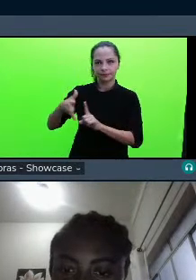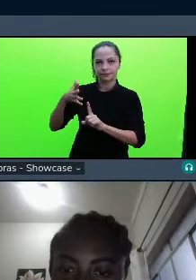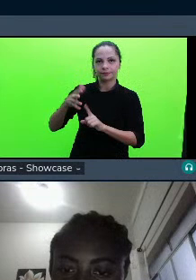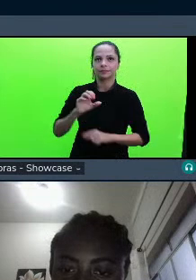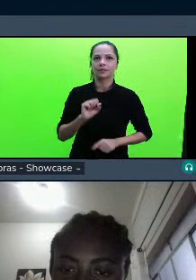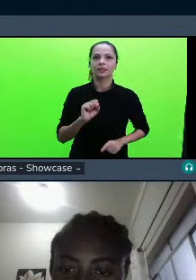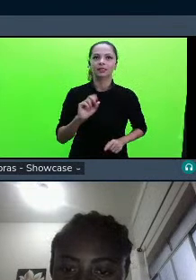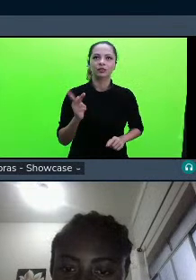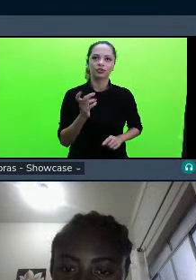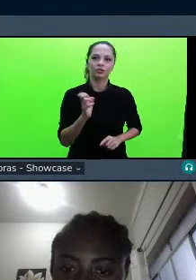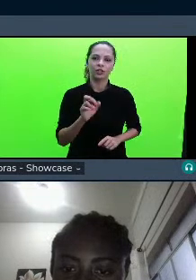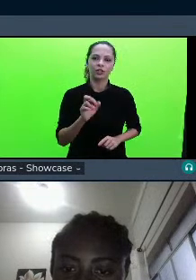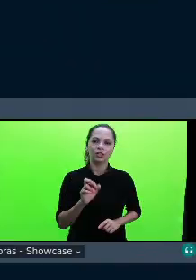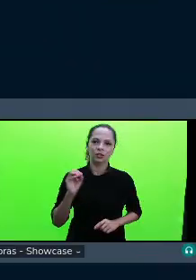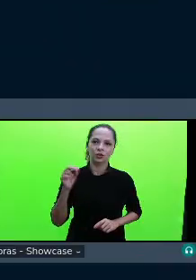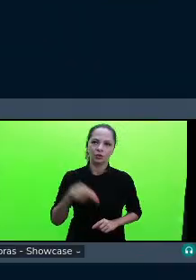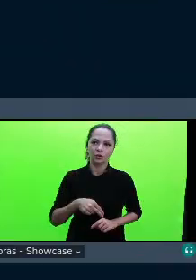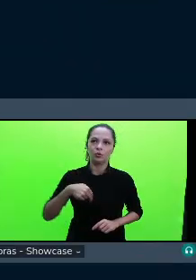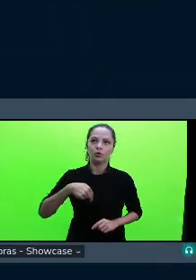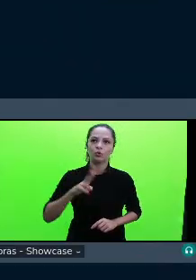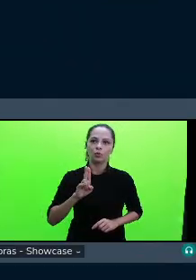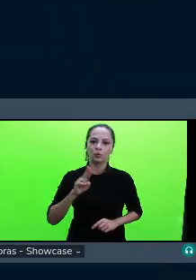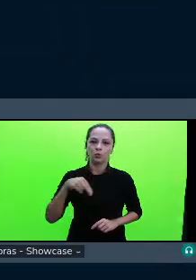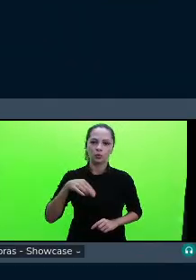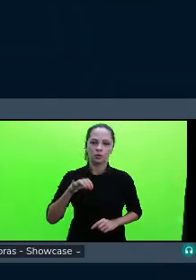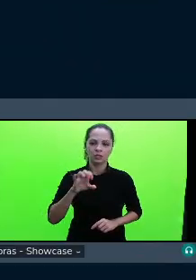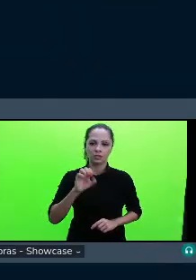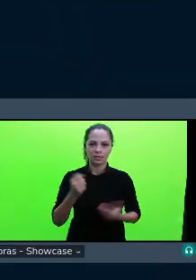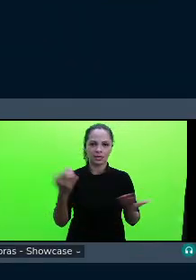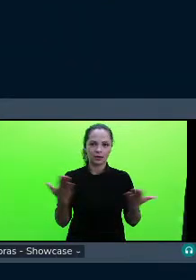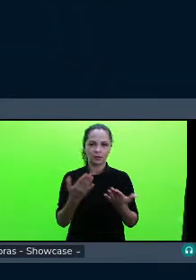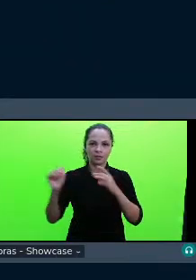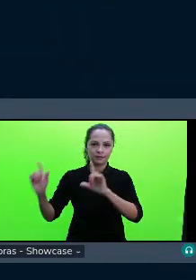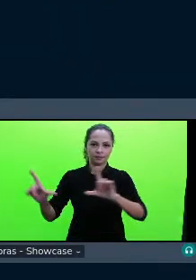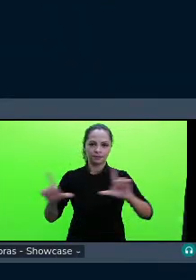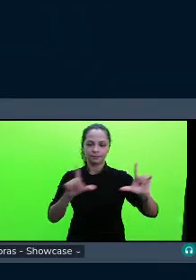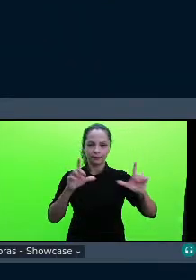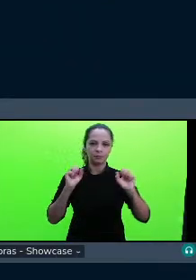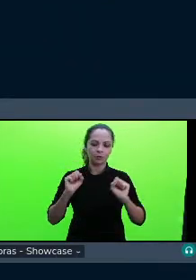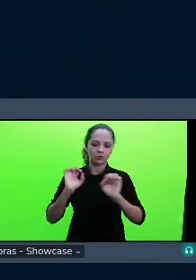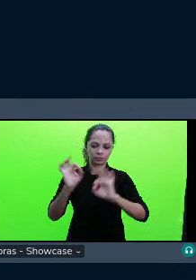Silva Sharon eu vou fazer as trocas e você pode ir se organizando tá bem